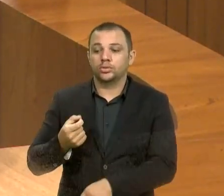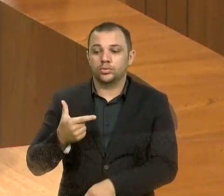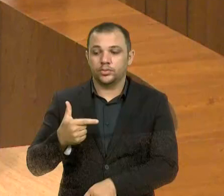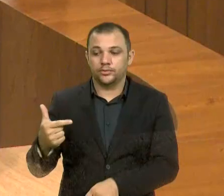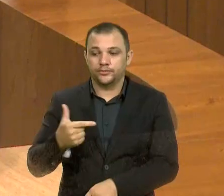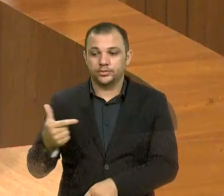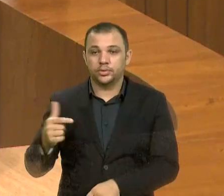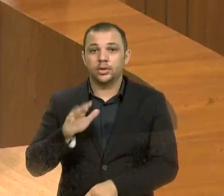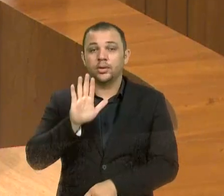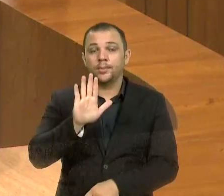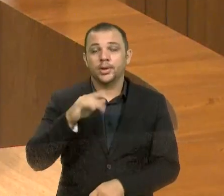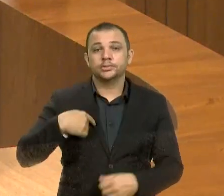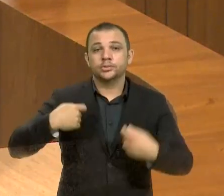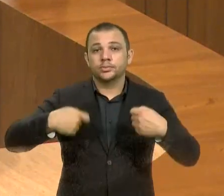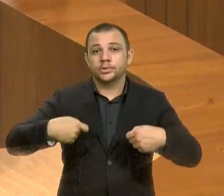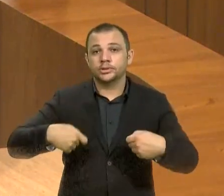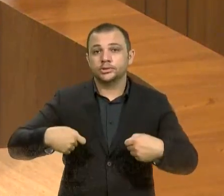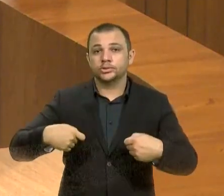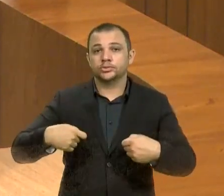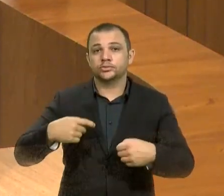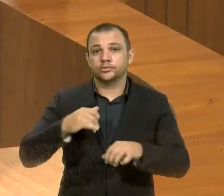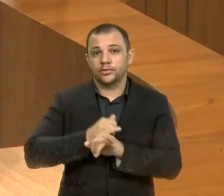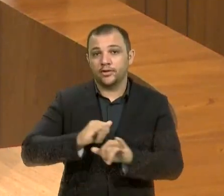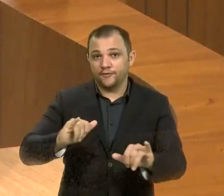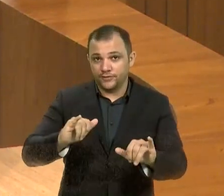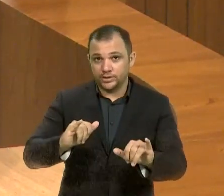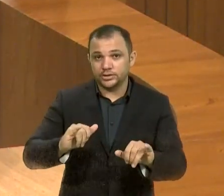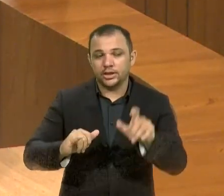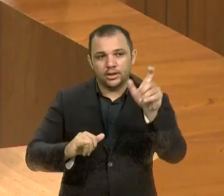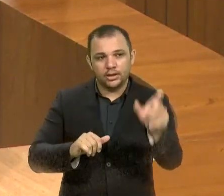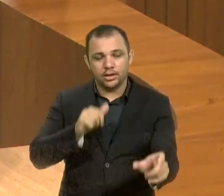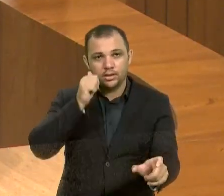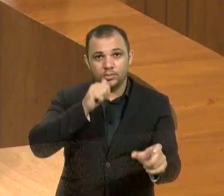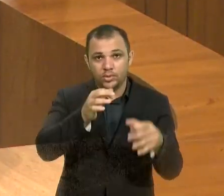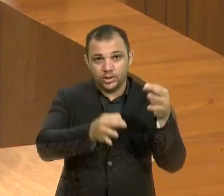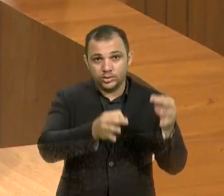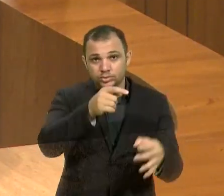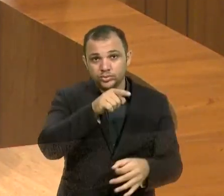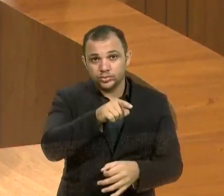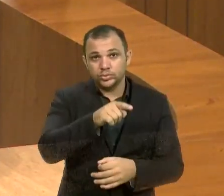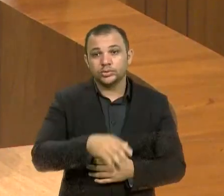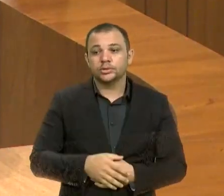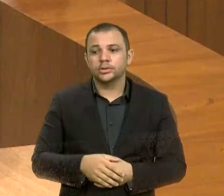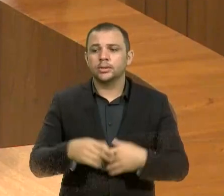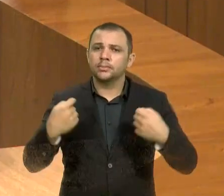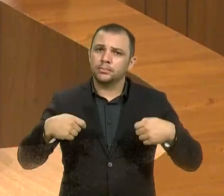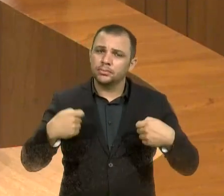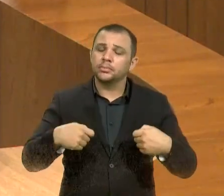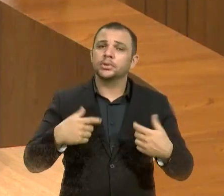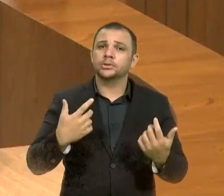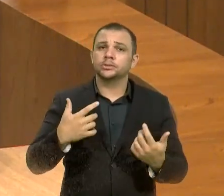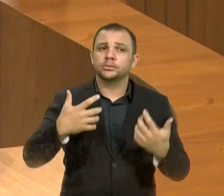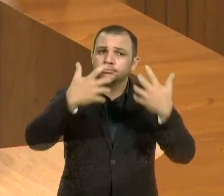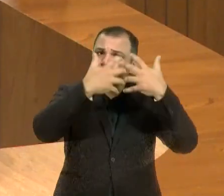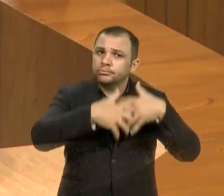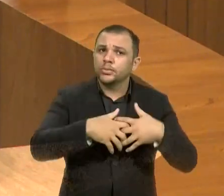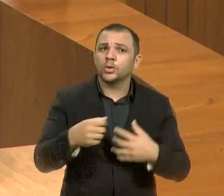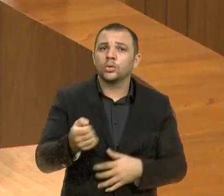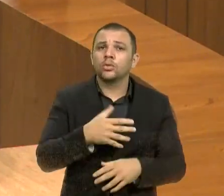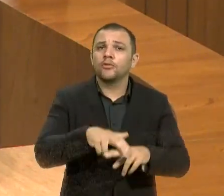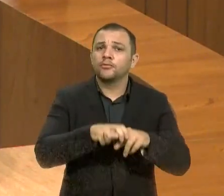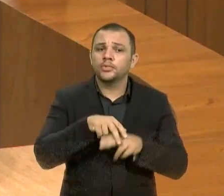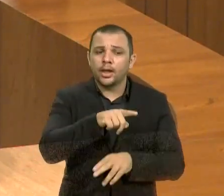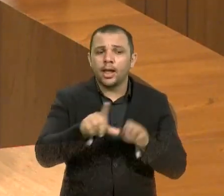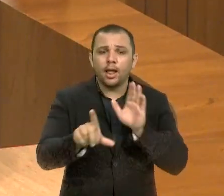Eu quero aqui dizer à juíza, para ela se atualizar, que não existe mais essa lei aqui no